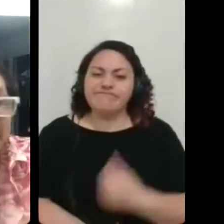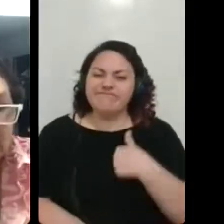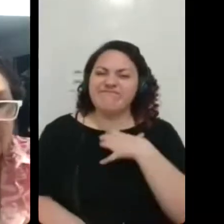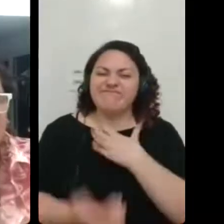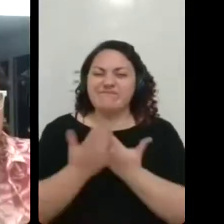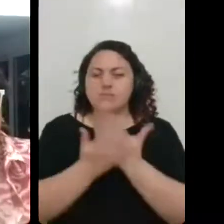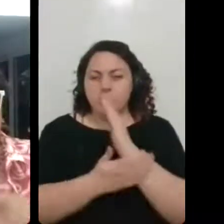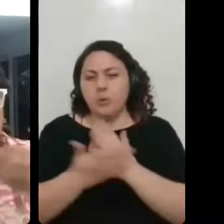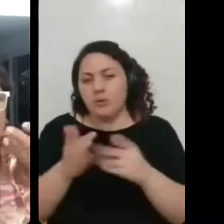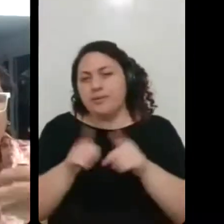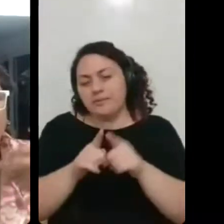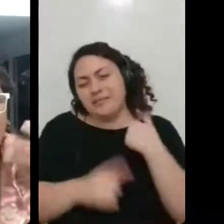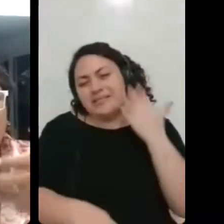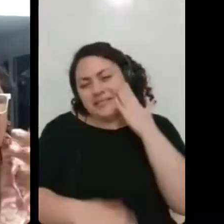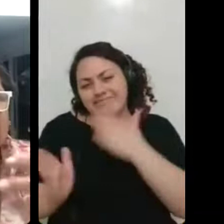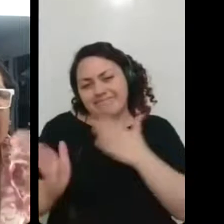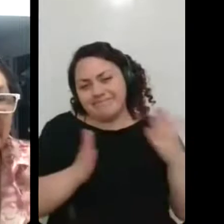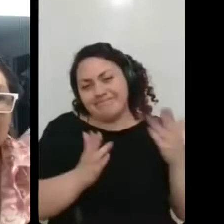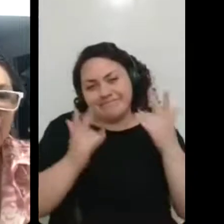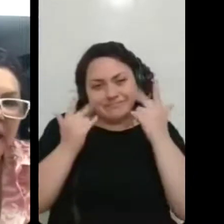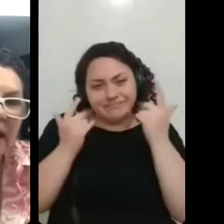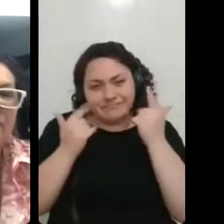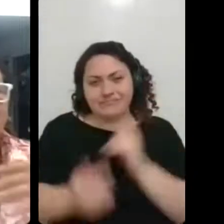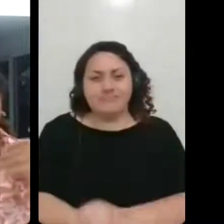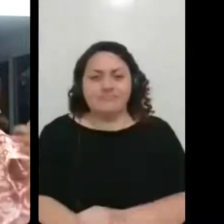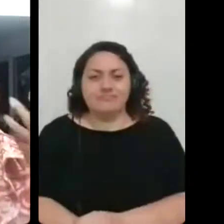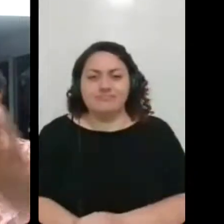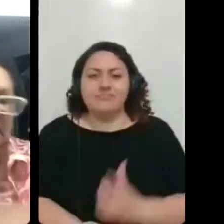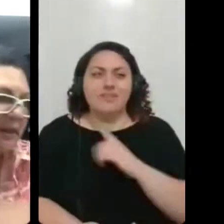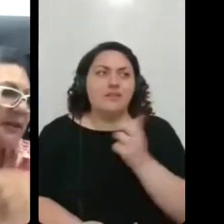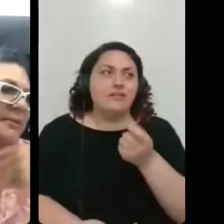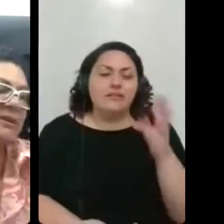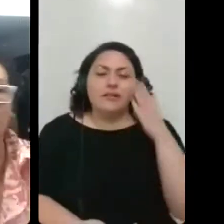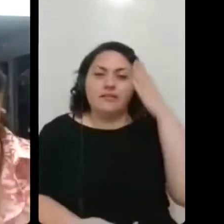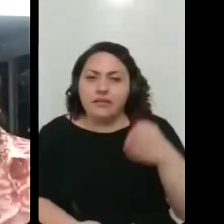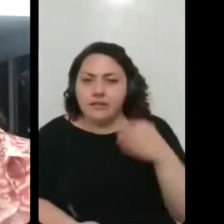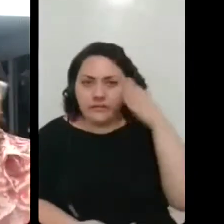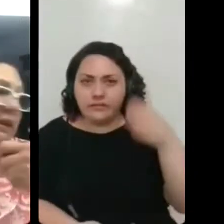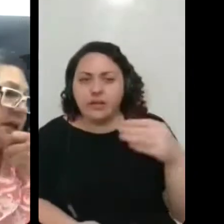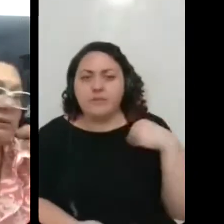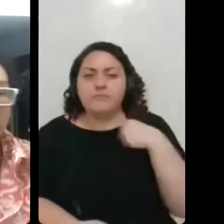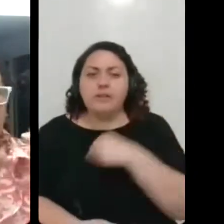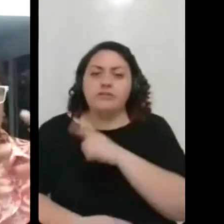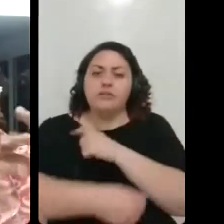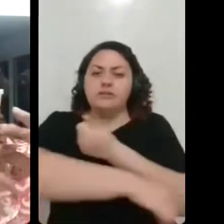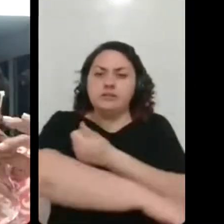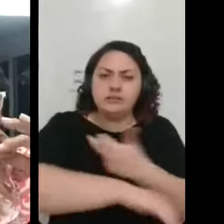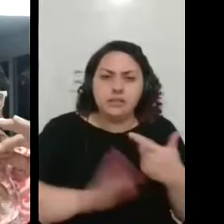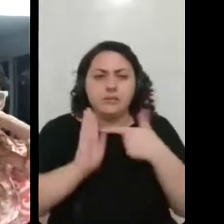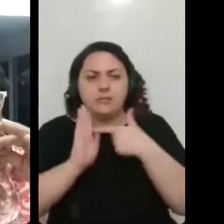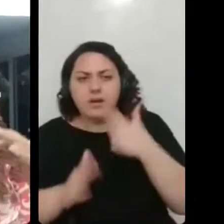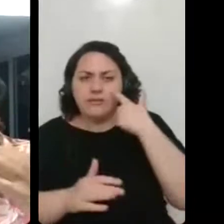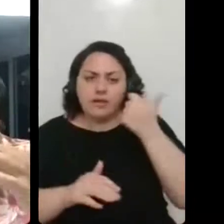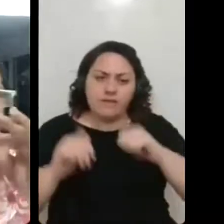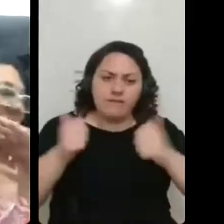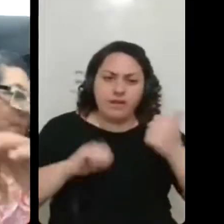tempo faz parte é muitas vezes estar indo ao médico fazendo exames e mostrando e tendo e bota